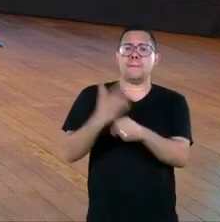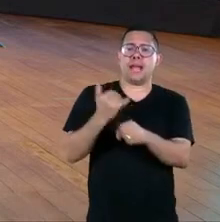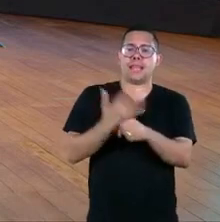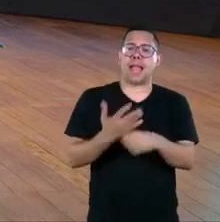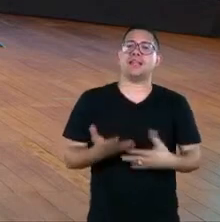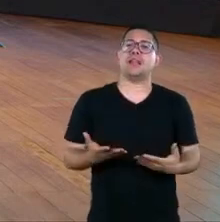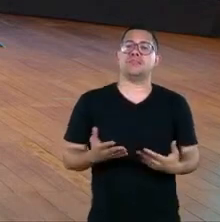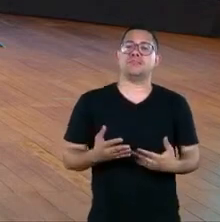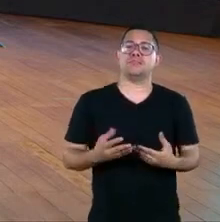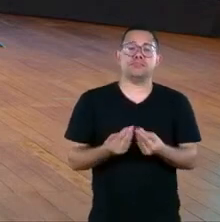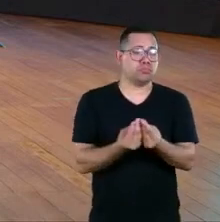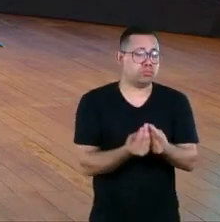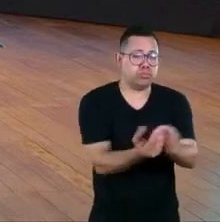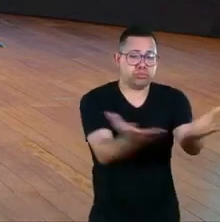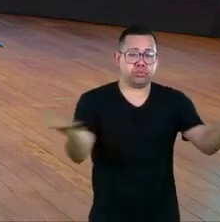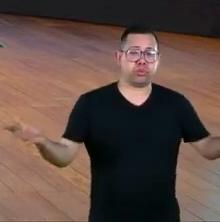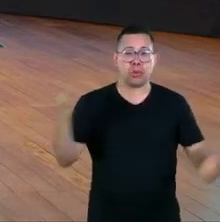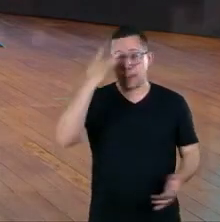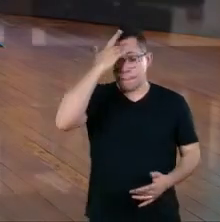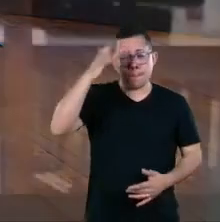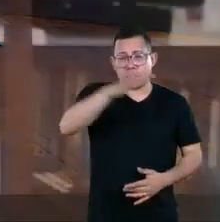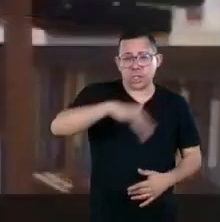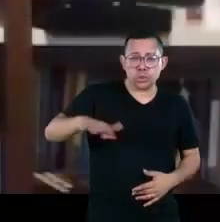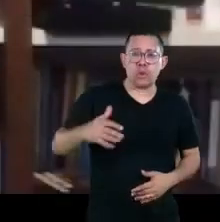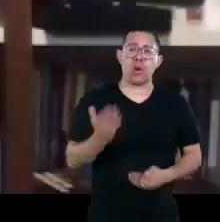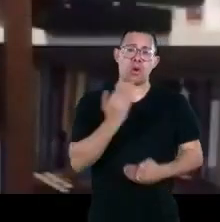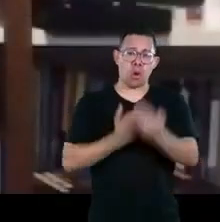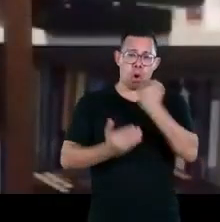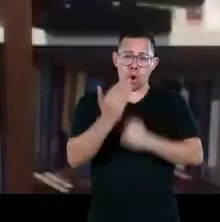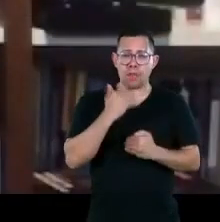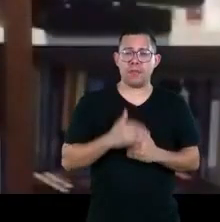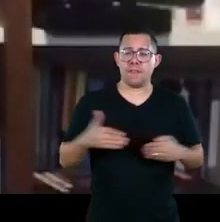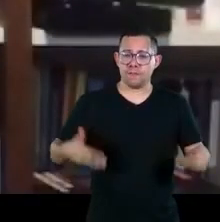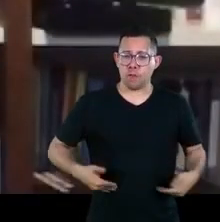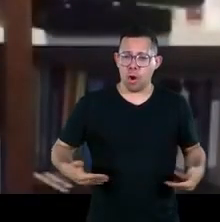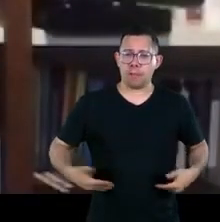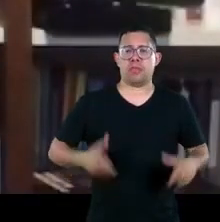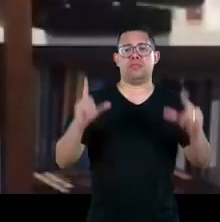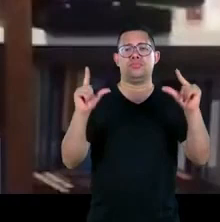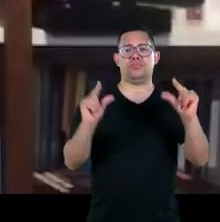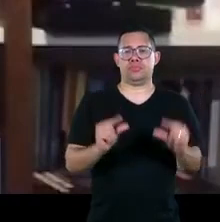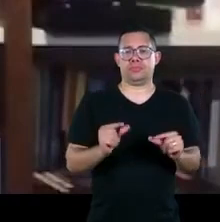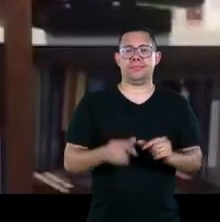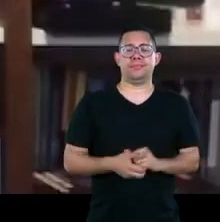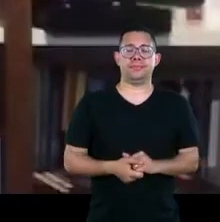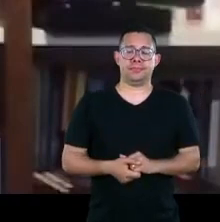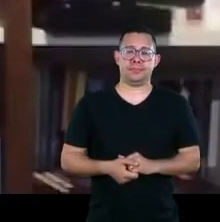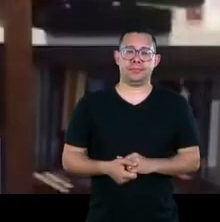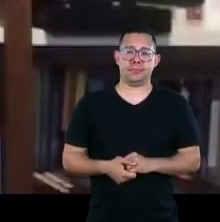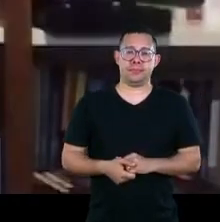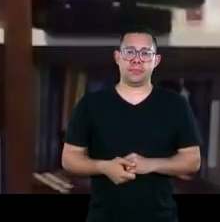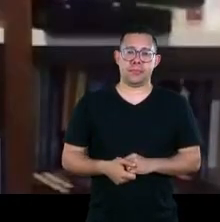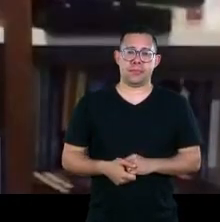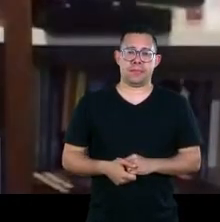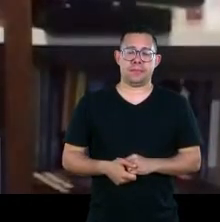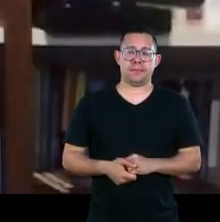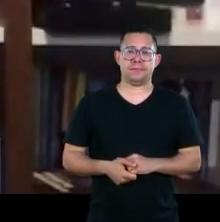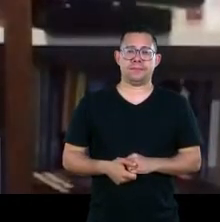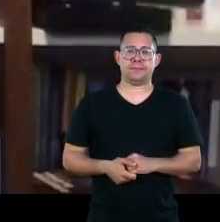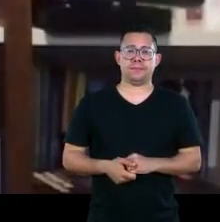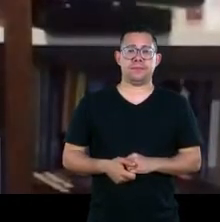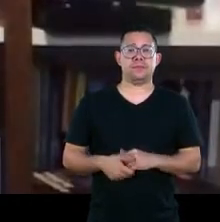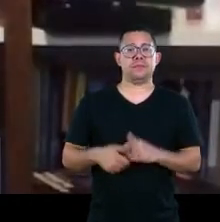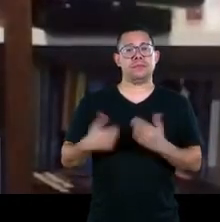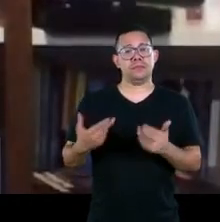colonizados tinham abundância de alimento para resolver as suas questões e os colonizadores